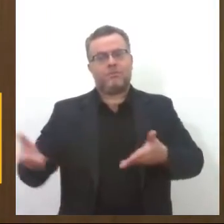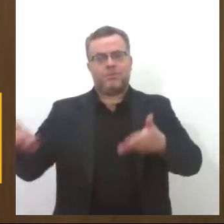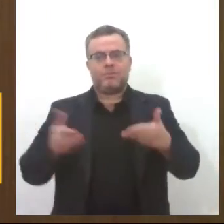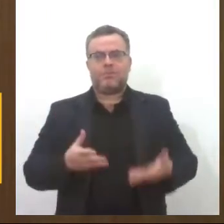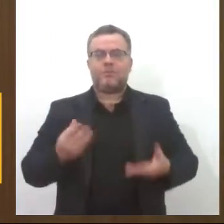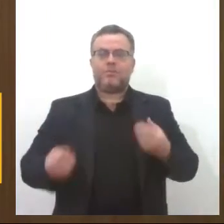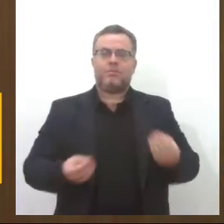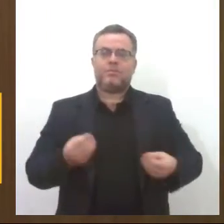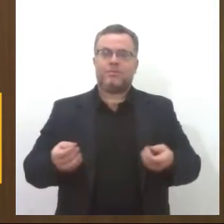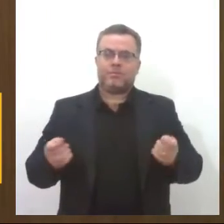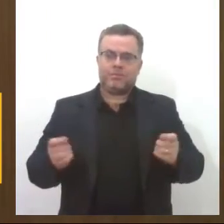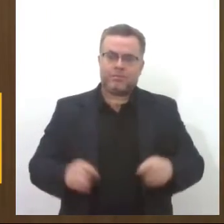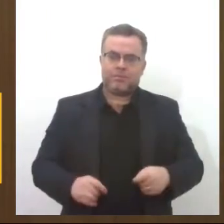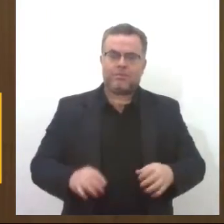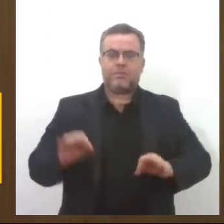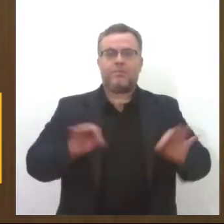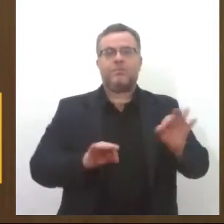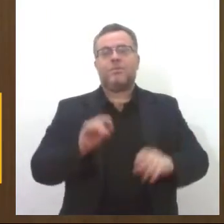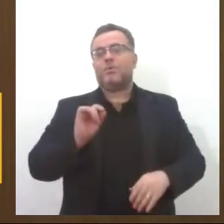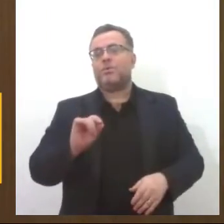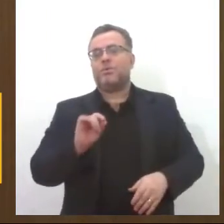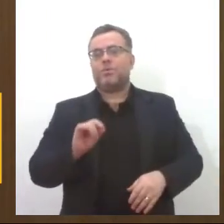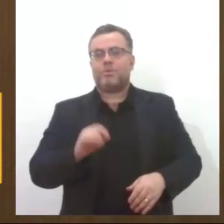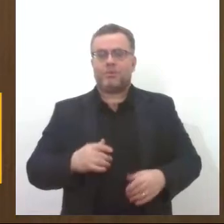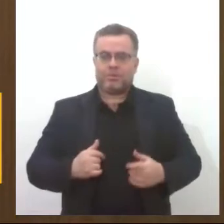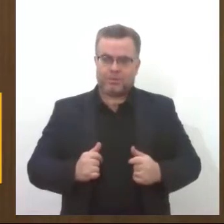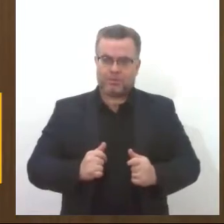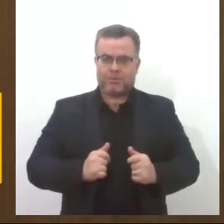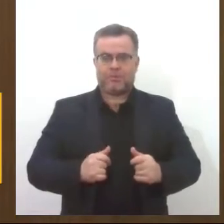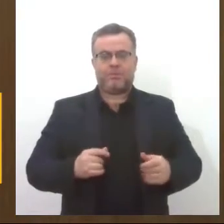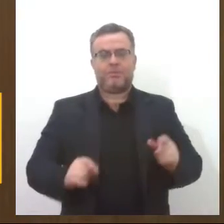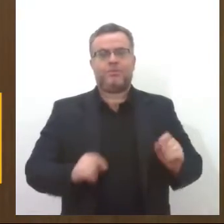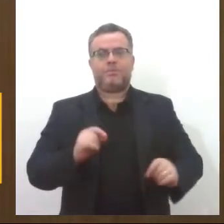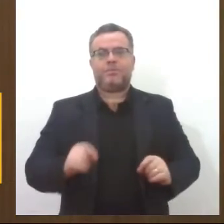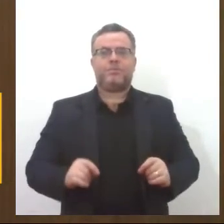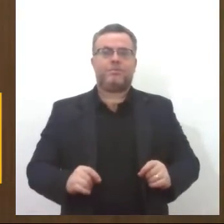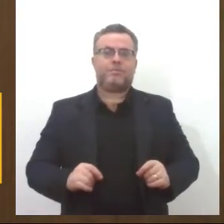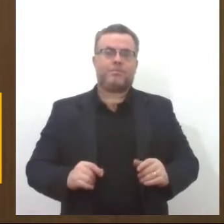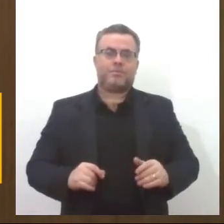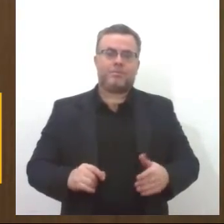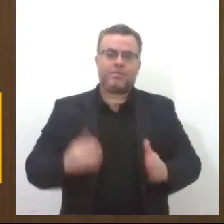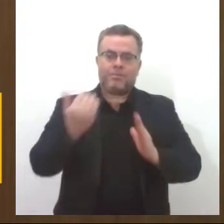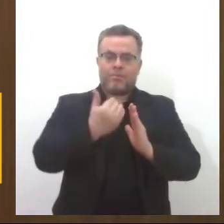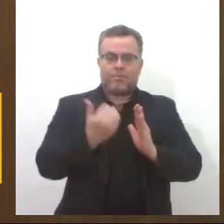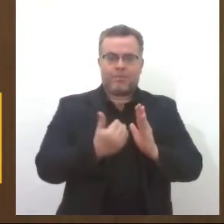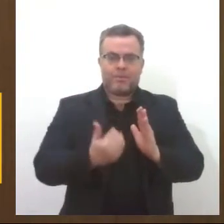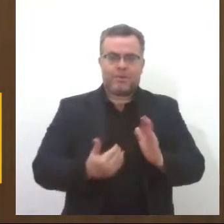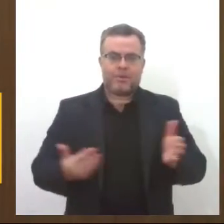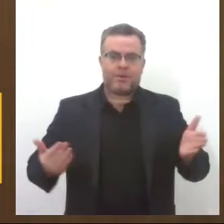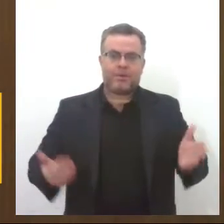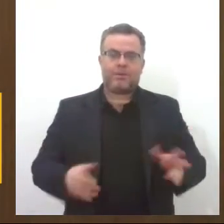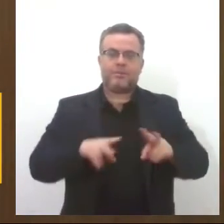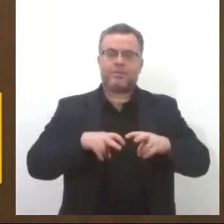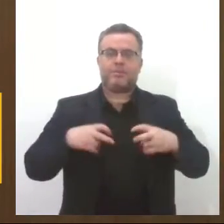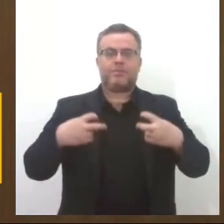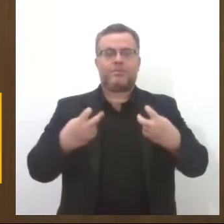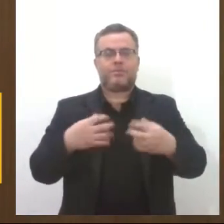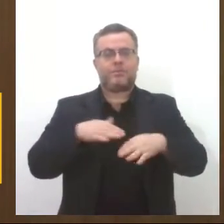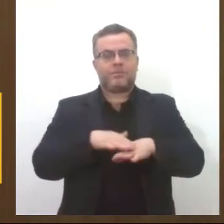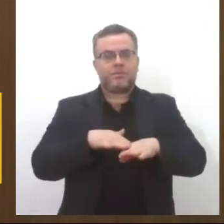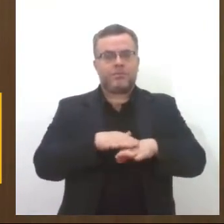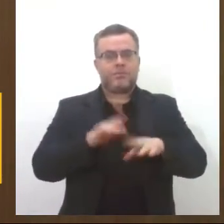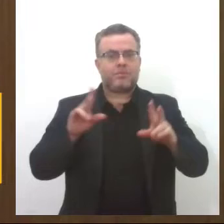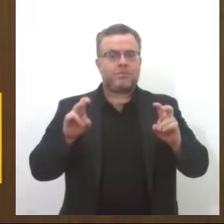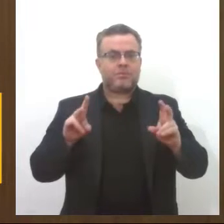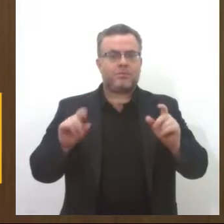preparado para as mulheres para esse evento? Eu estou com a programação aqui, e hoje a gente tem uma roda de conversa com a